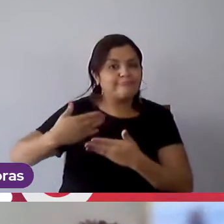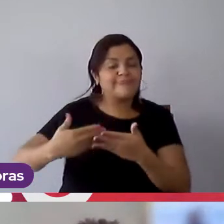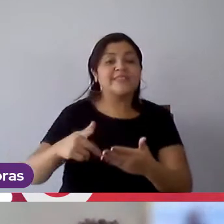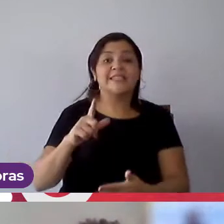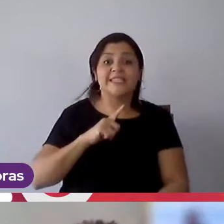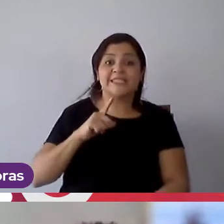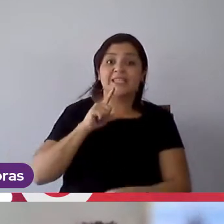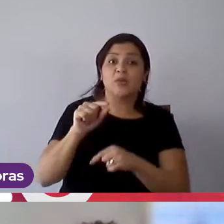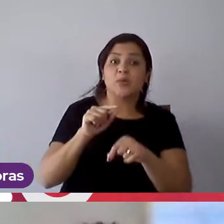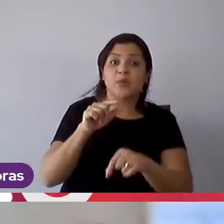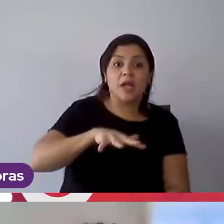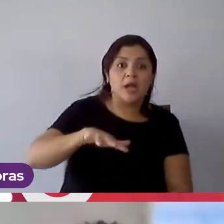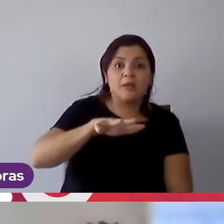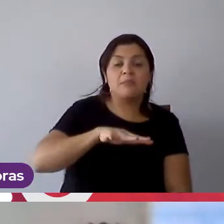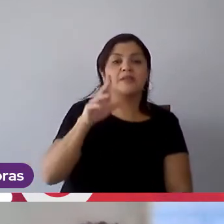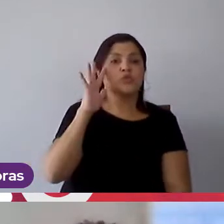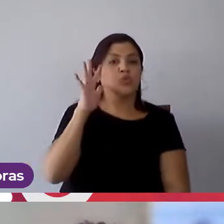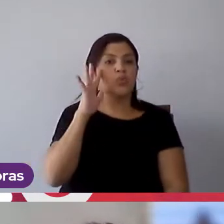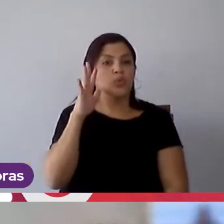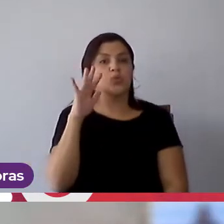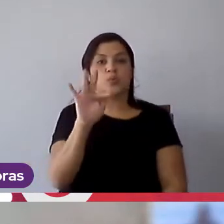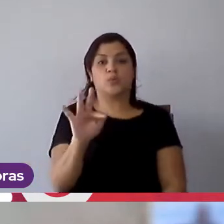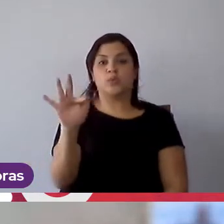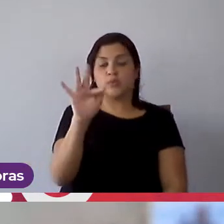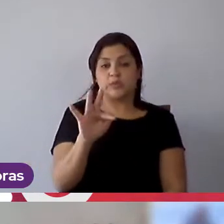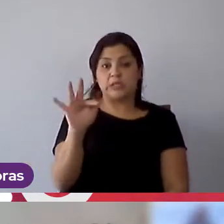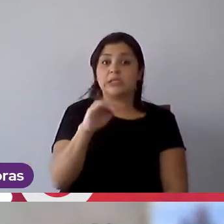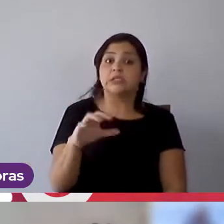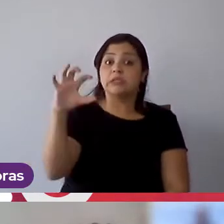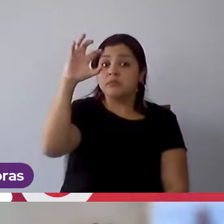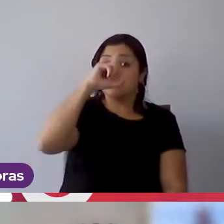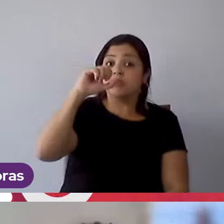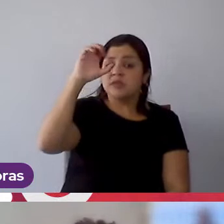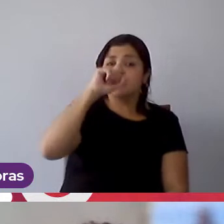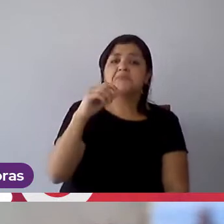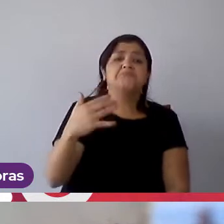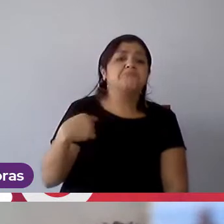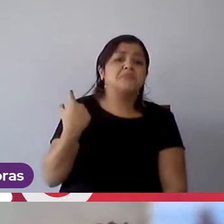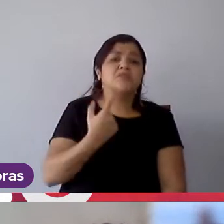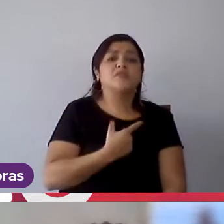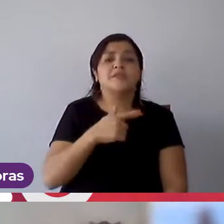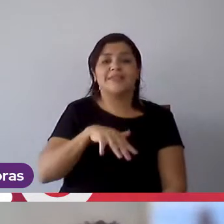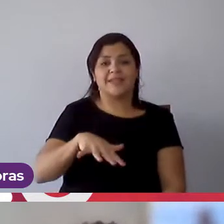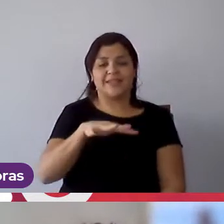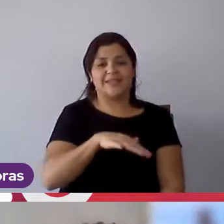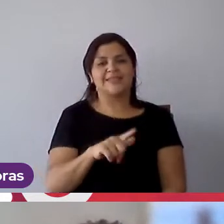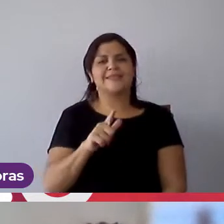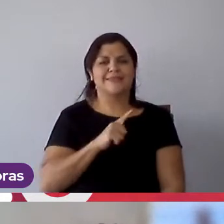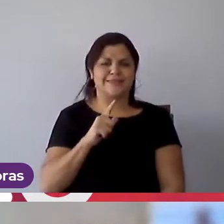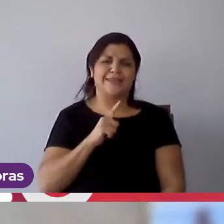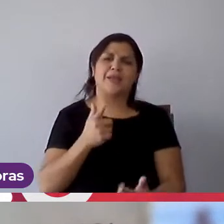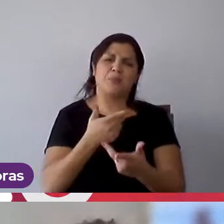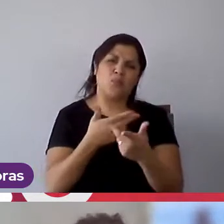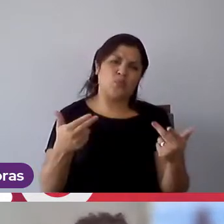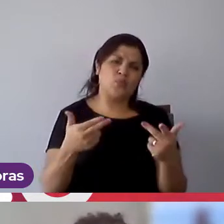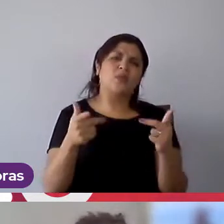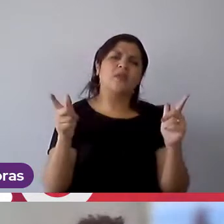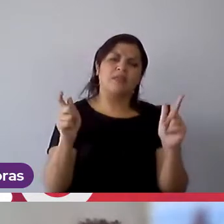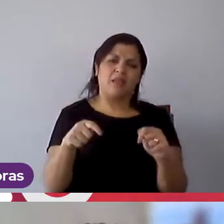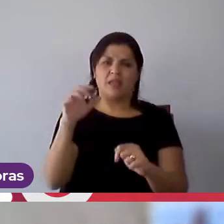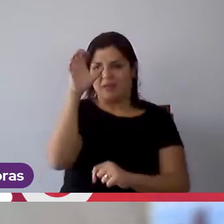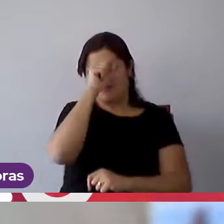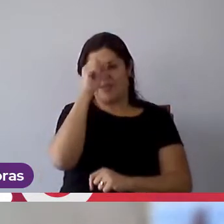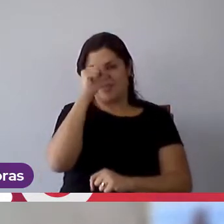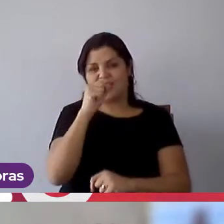aquela base teórica, talvez, da faculdade, que nós estamos aprendendo, mas somos novos na área, então, tem muita coisa para aprender ainda, né,